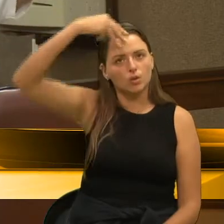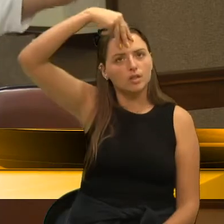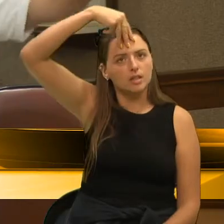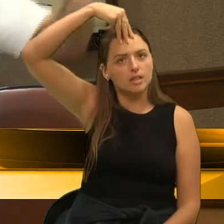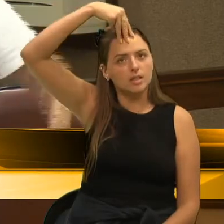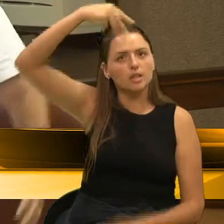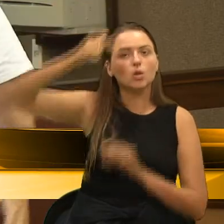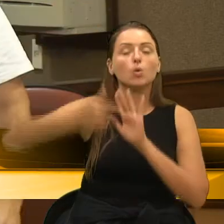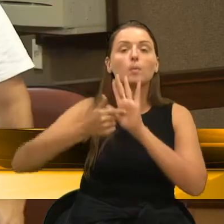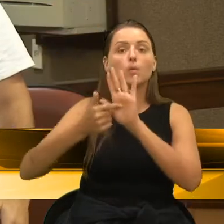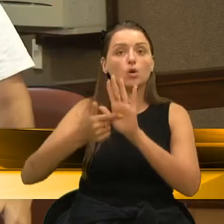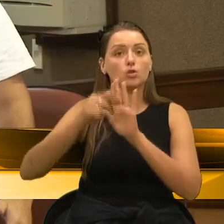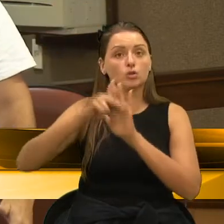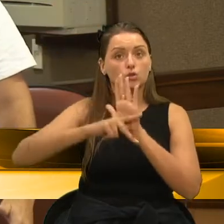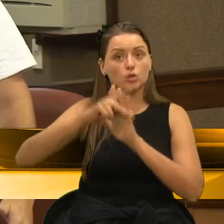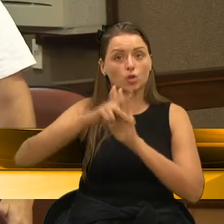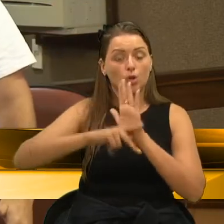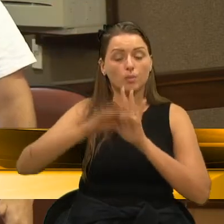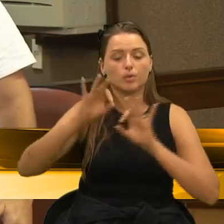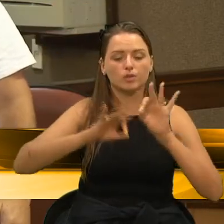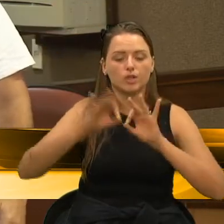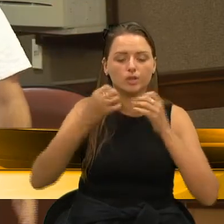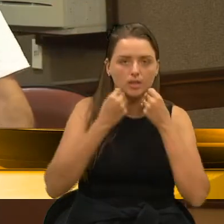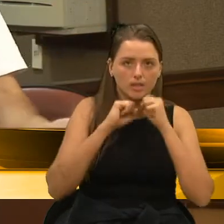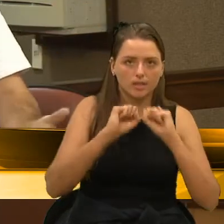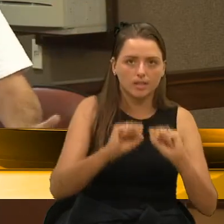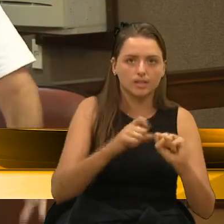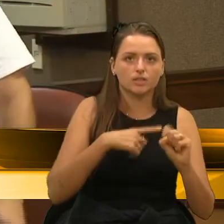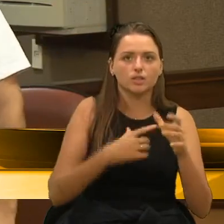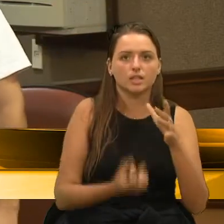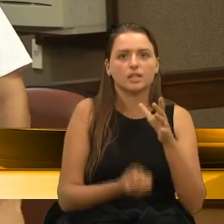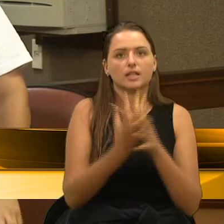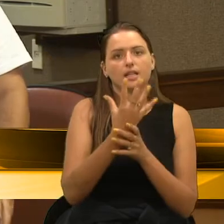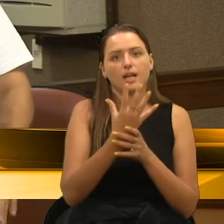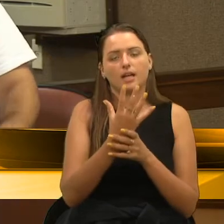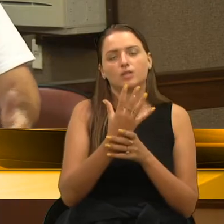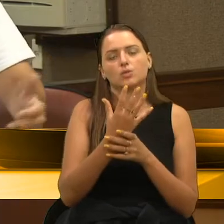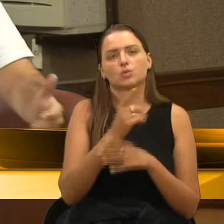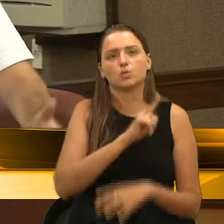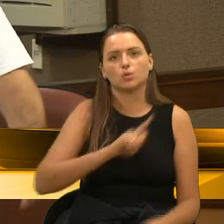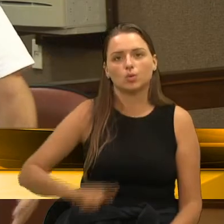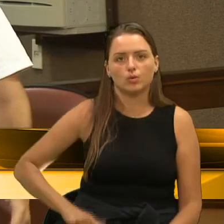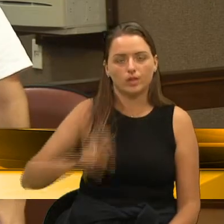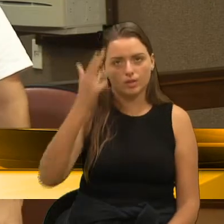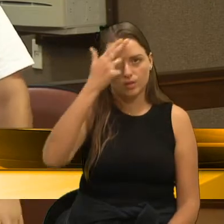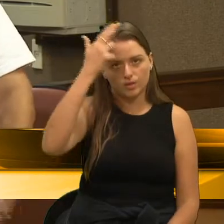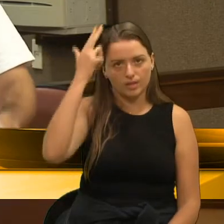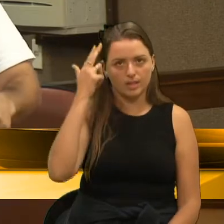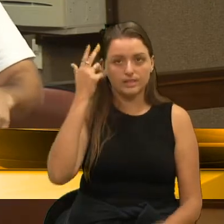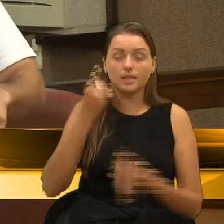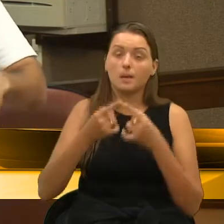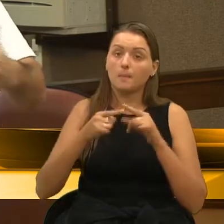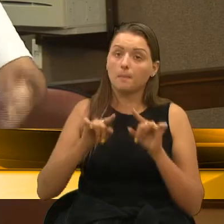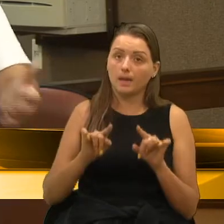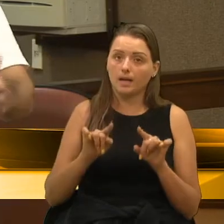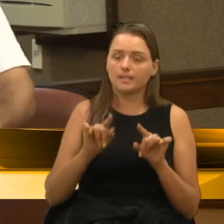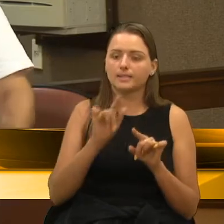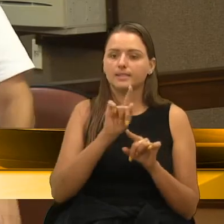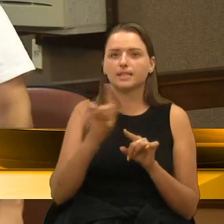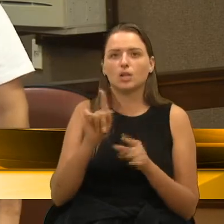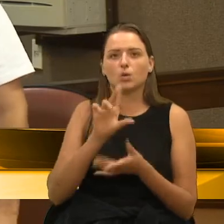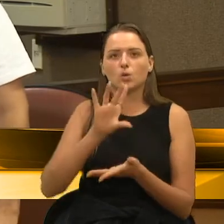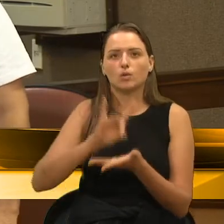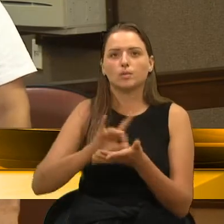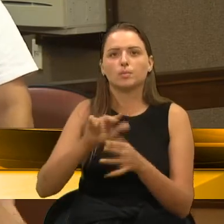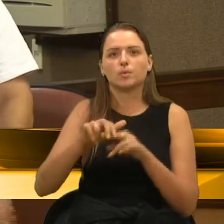projeto da UBS que a Secretaria da Saúde tinha elaborado na época do Cassina, mas, infelizmente, não veio a se concretizar em virtude